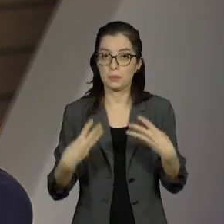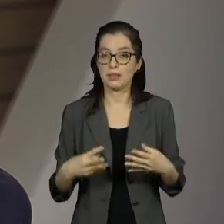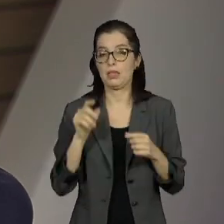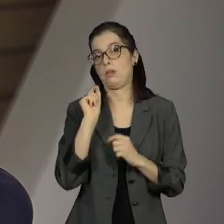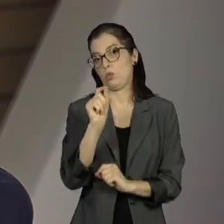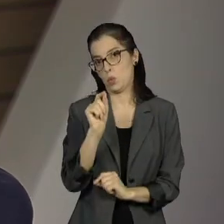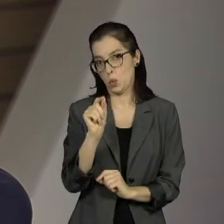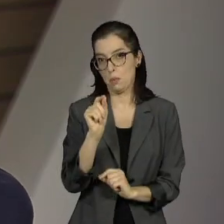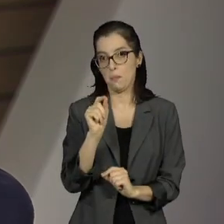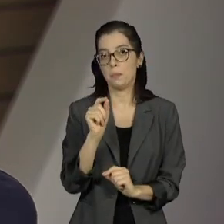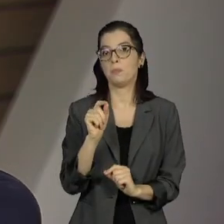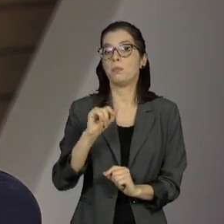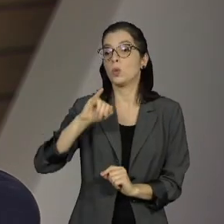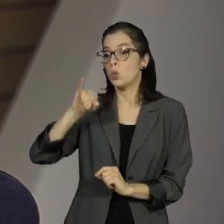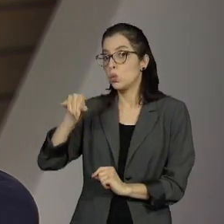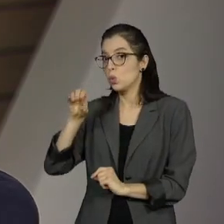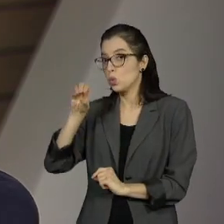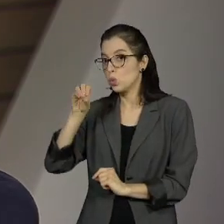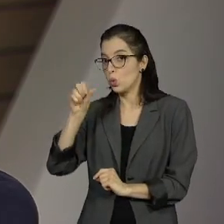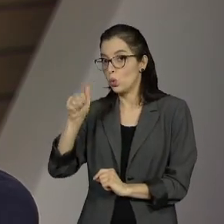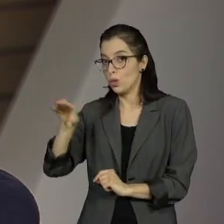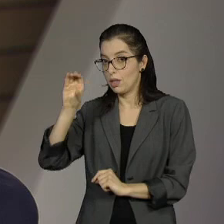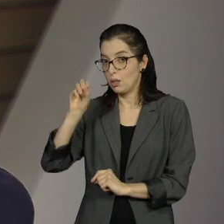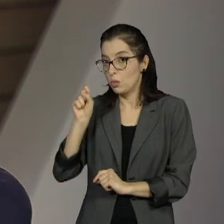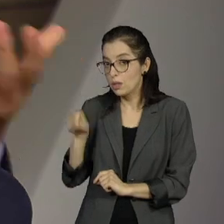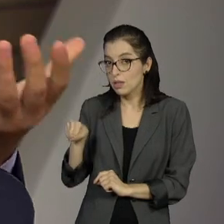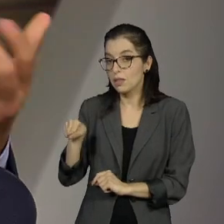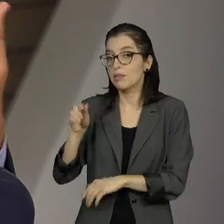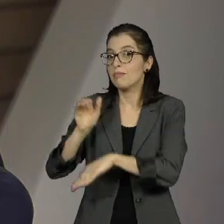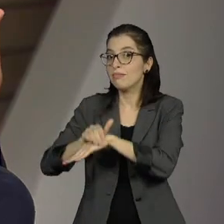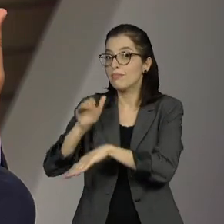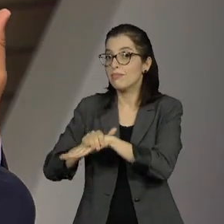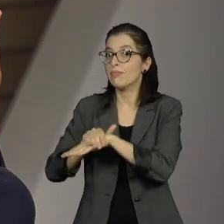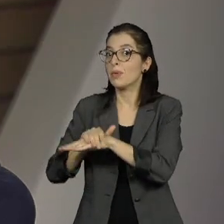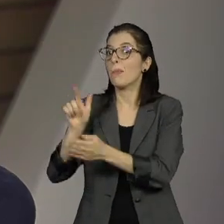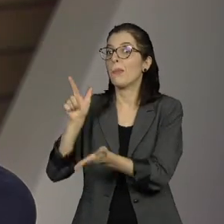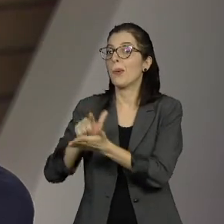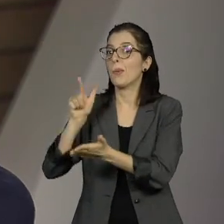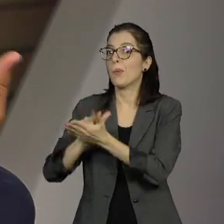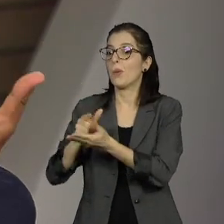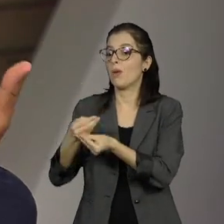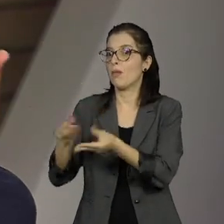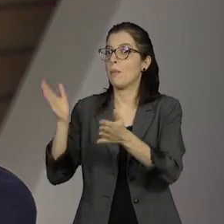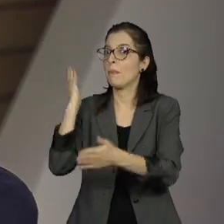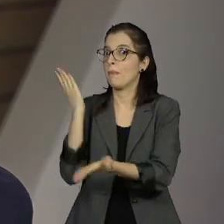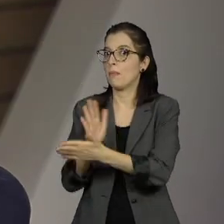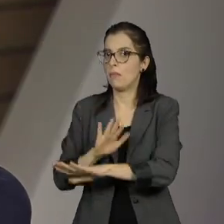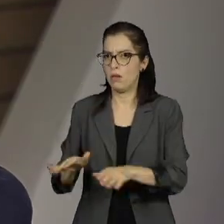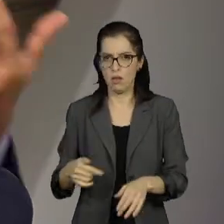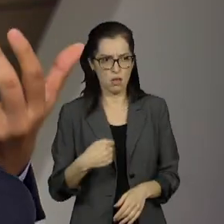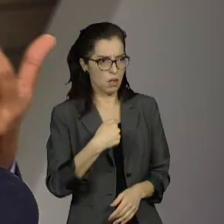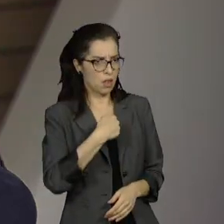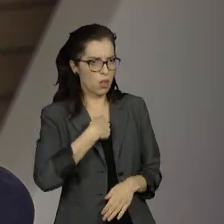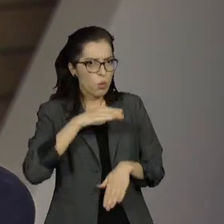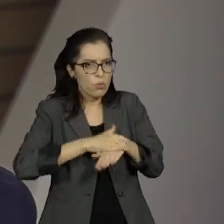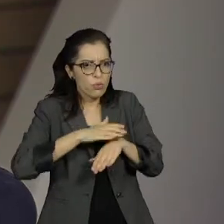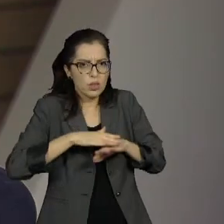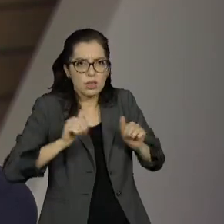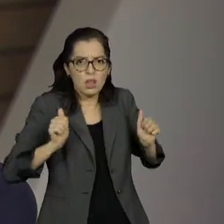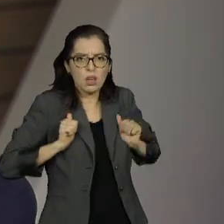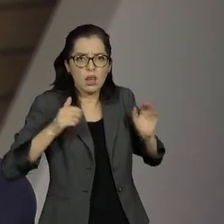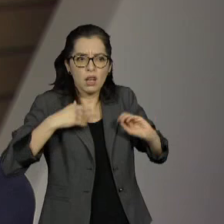cabe a ele retirar de circulação esse tipo de material. Mas há também reclamações da outra parte. A campanha do PSB também reclama de ataques